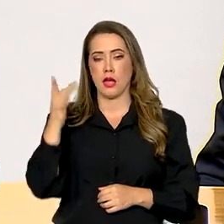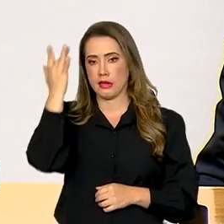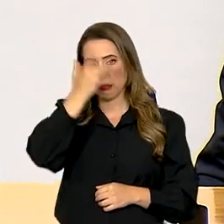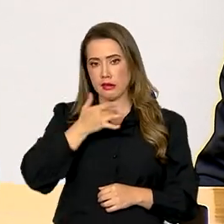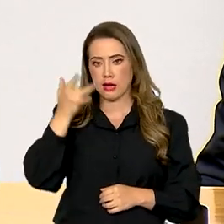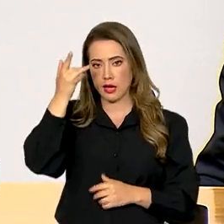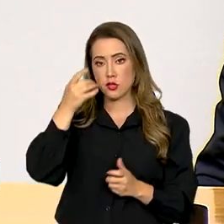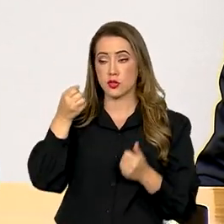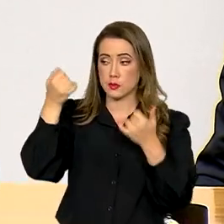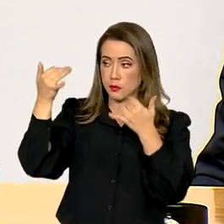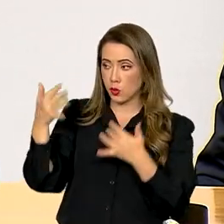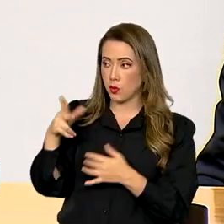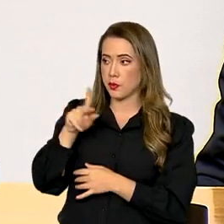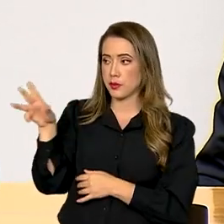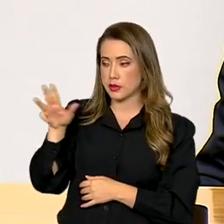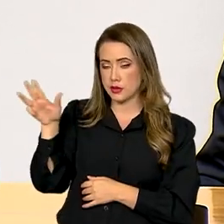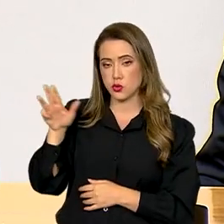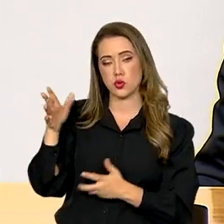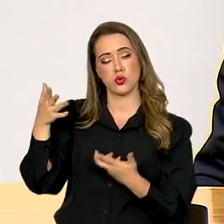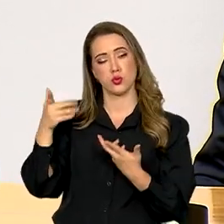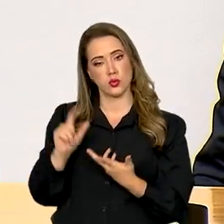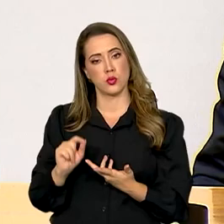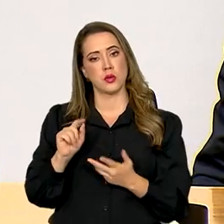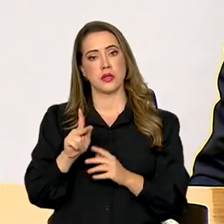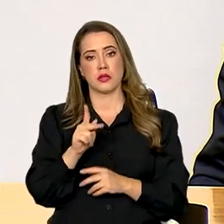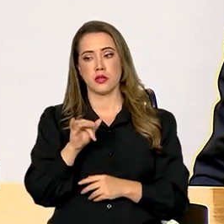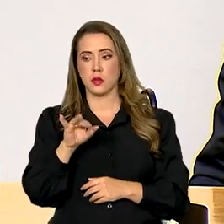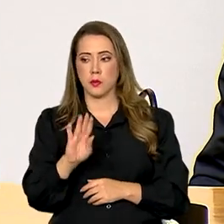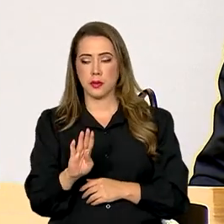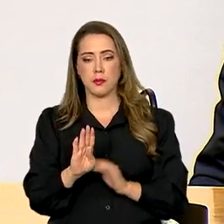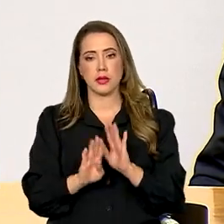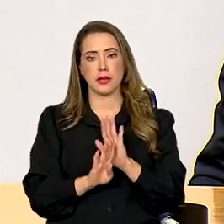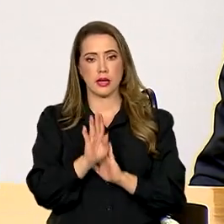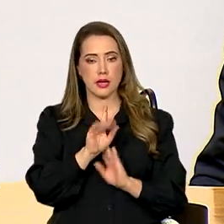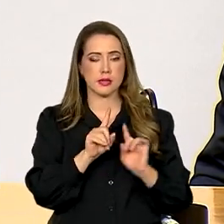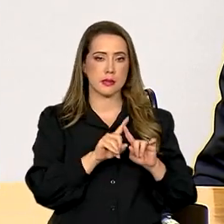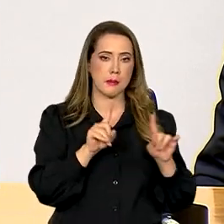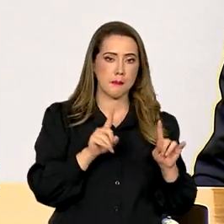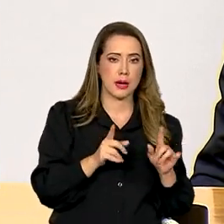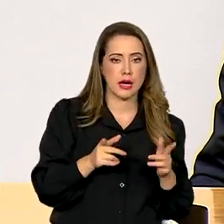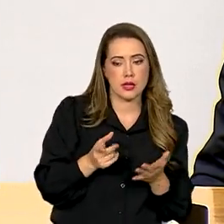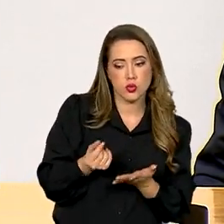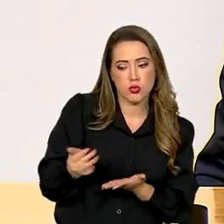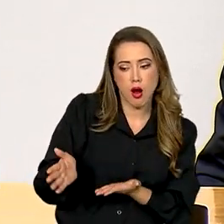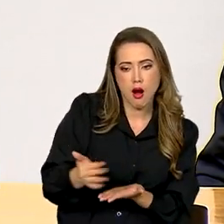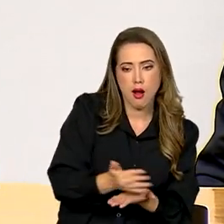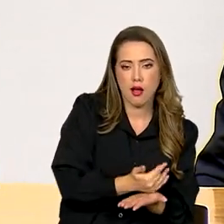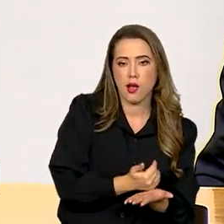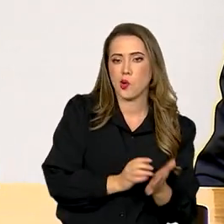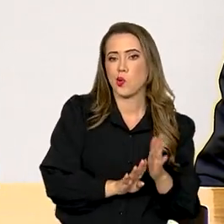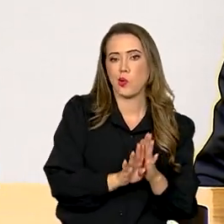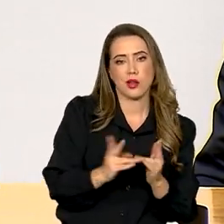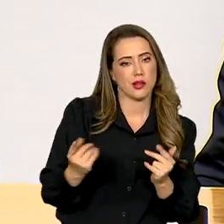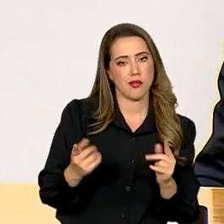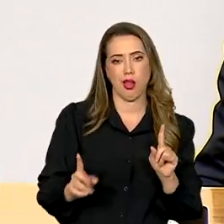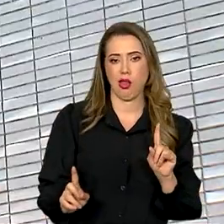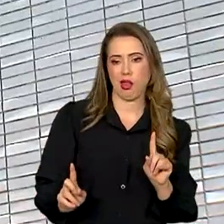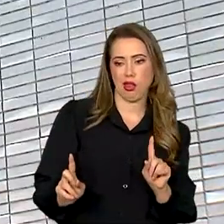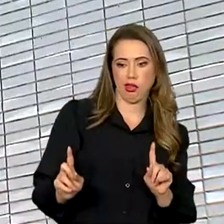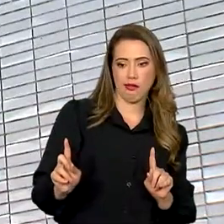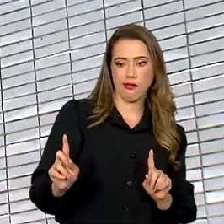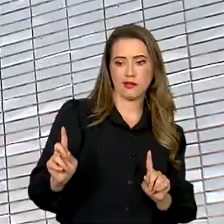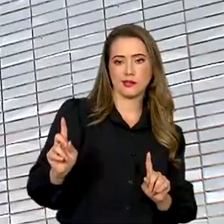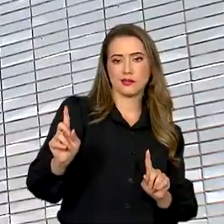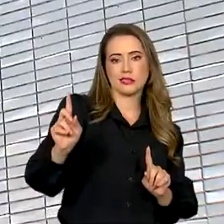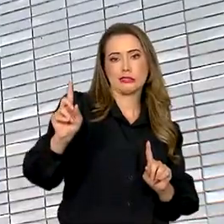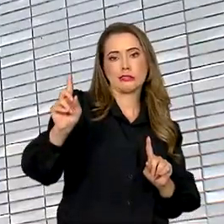do presidente Lula, explicando que o PIB cresce e a arrecadação não cresce na mesma proporção. Para o ministro,